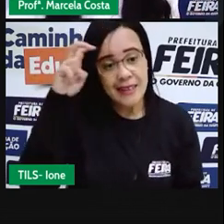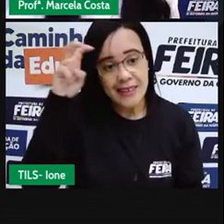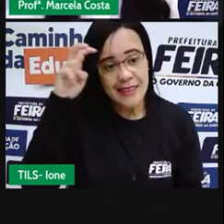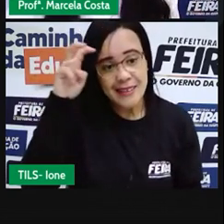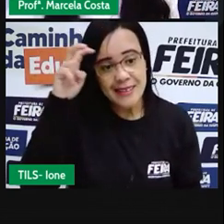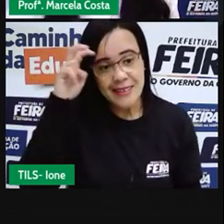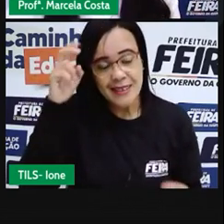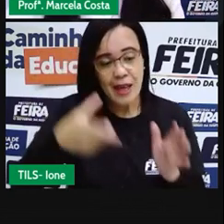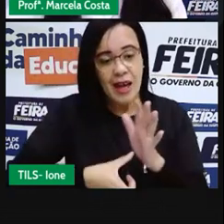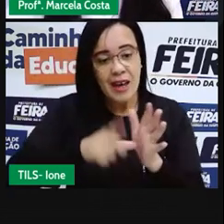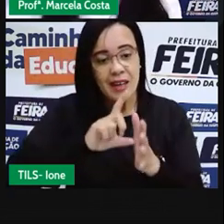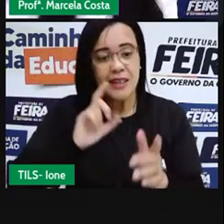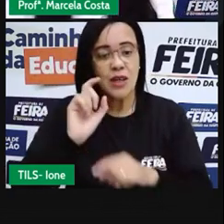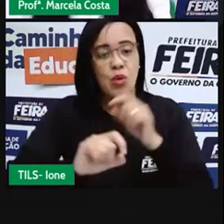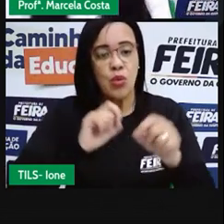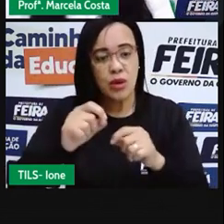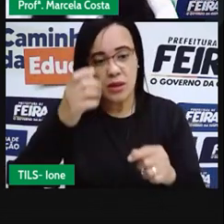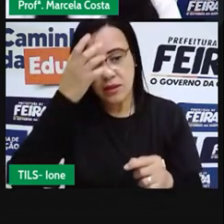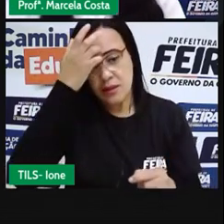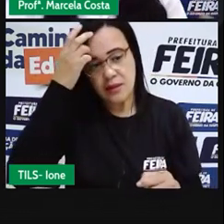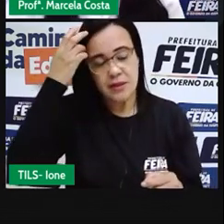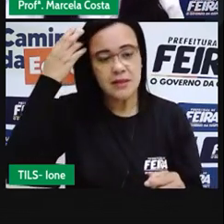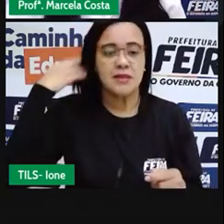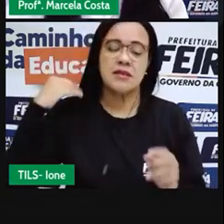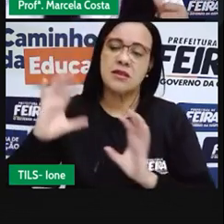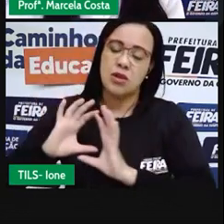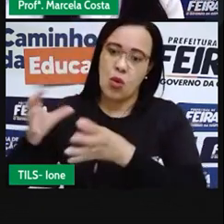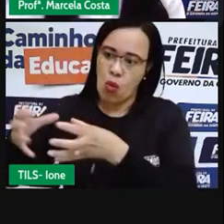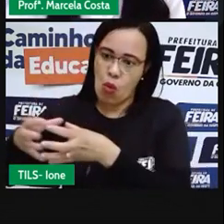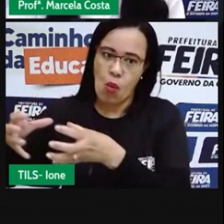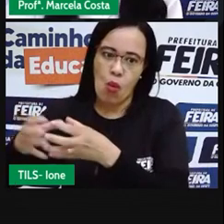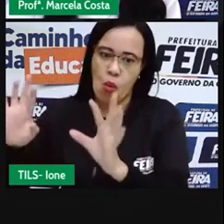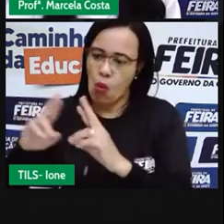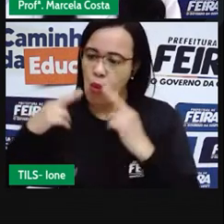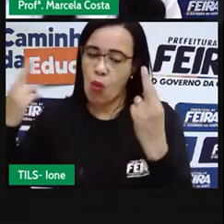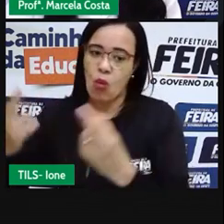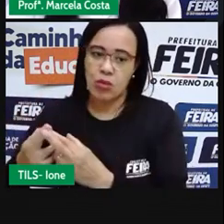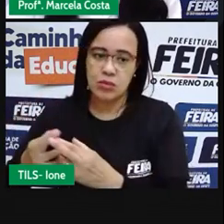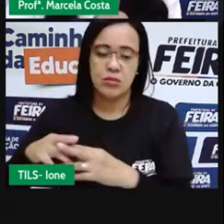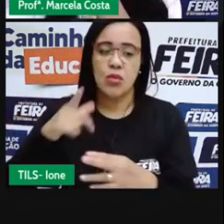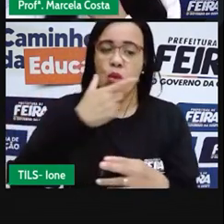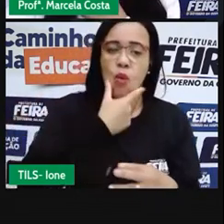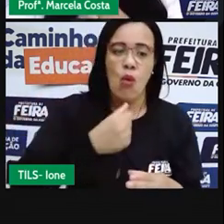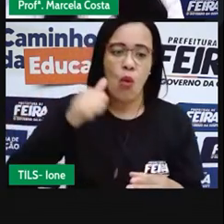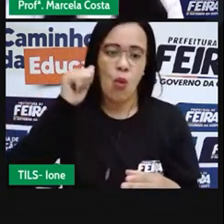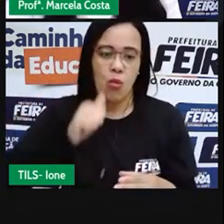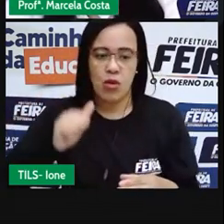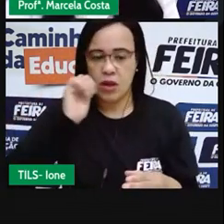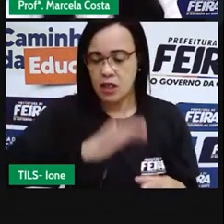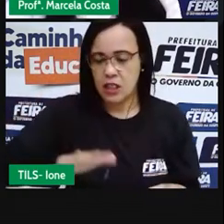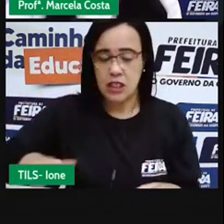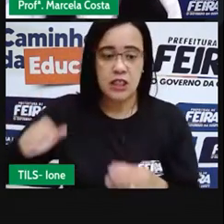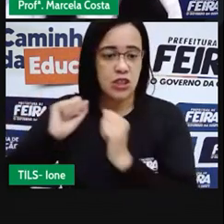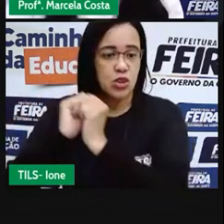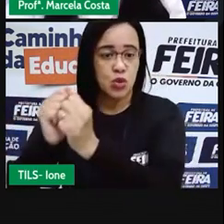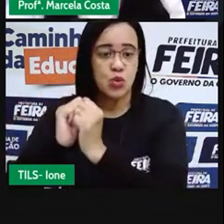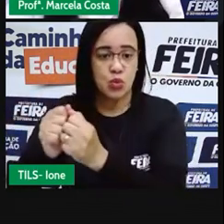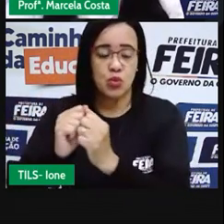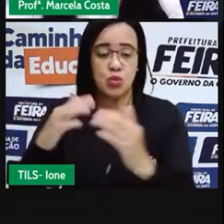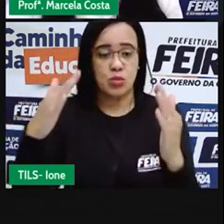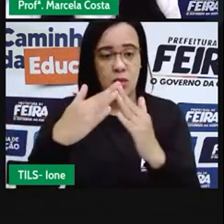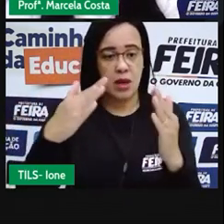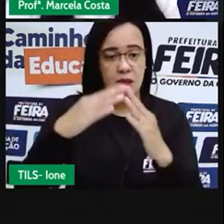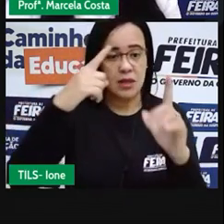religiosa. Então se reuniam ali homens, mulheres, crianças, que iam para a igreja com latas,